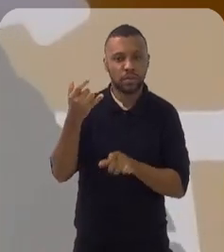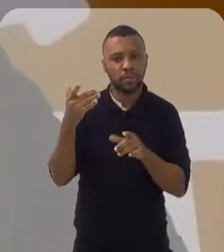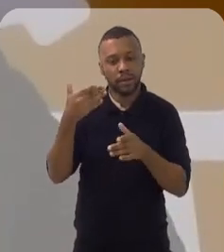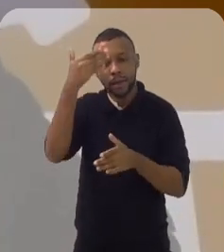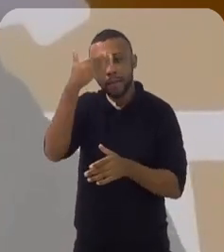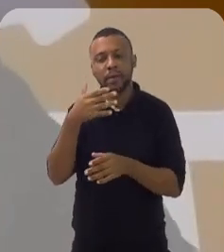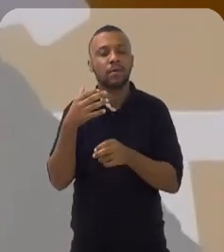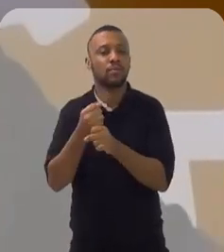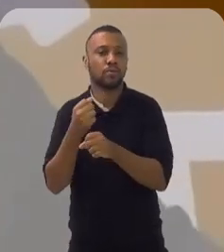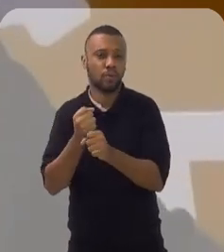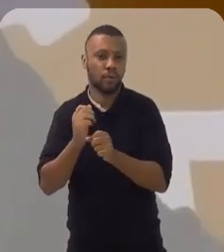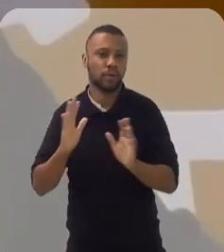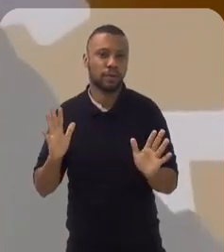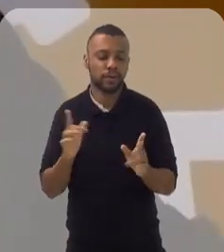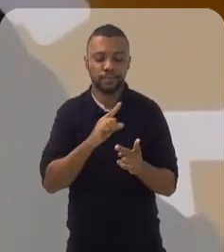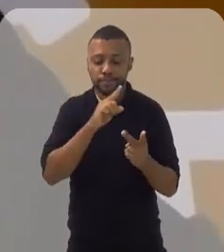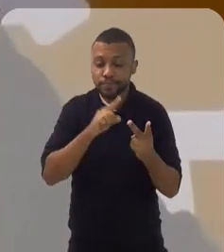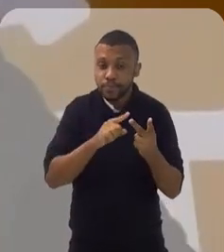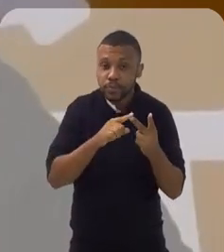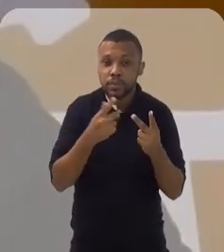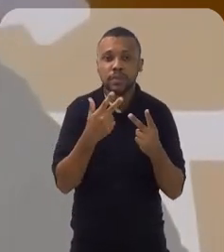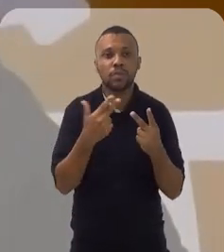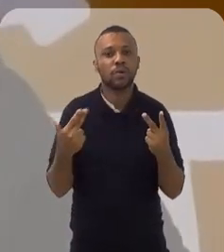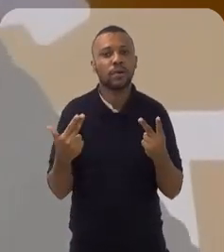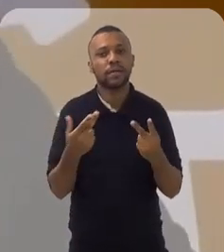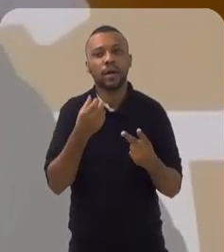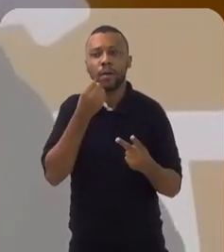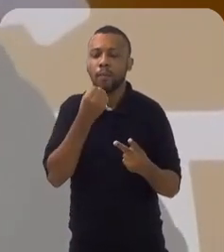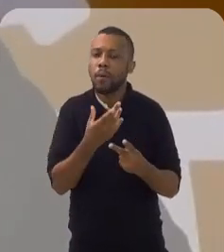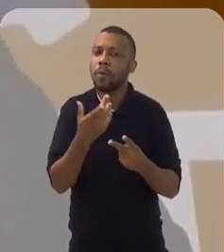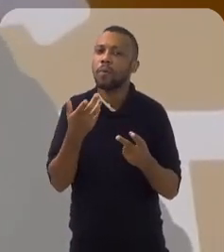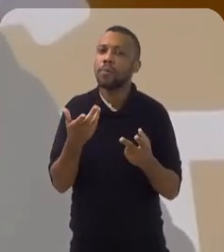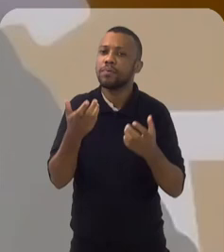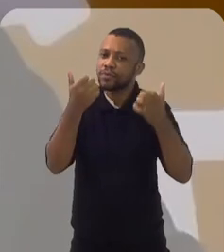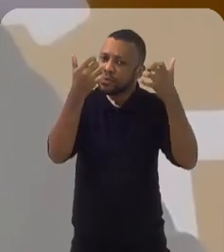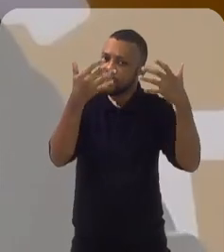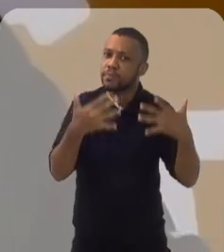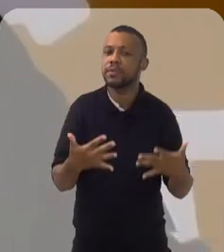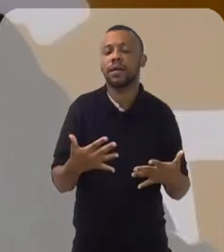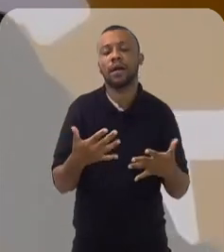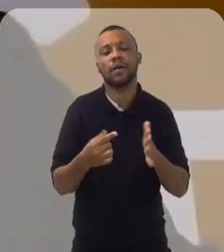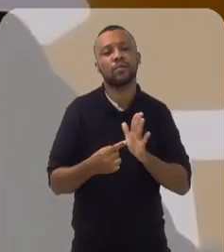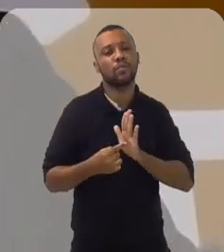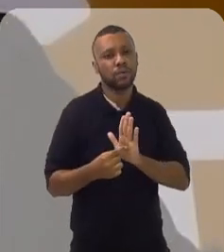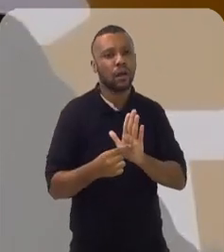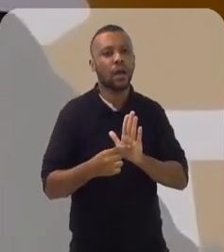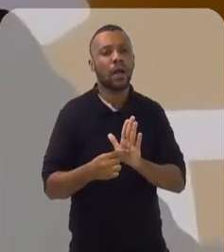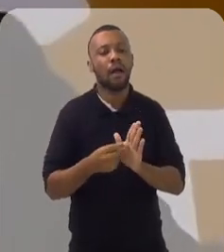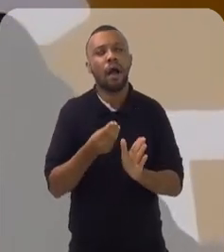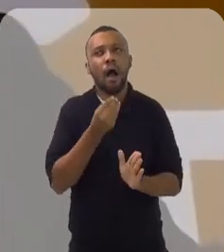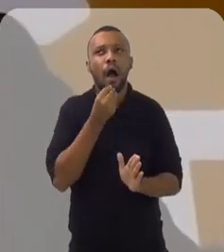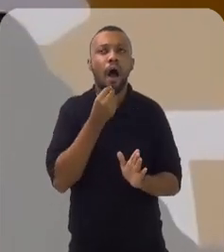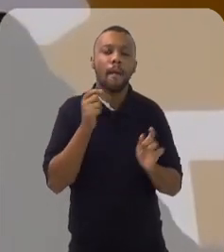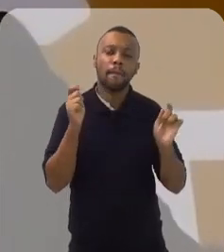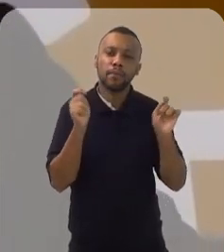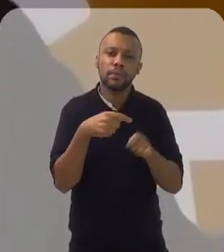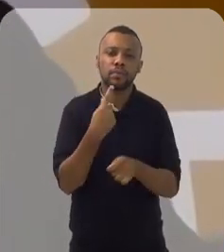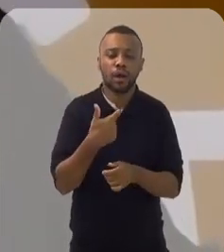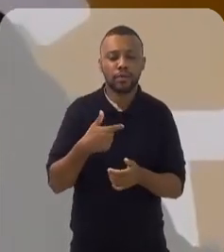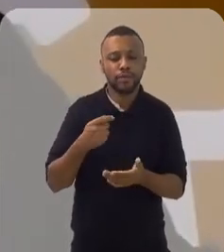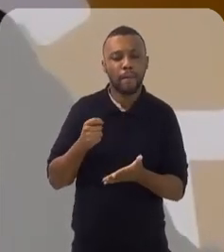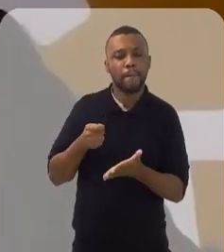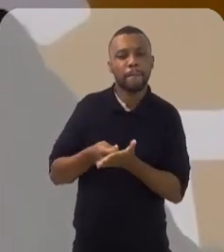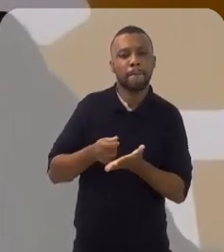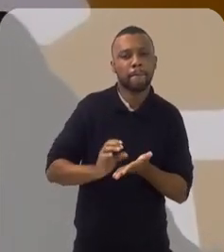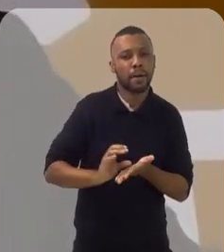contas. O segundo ponto que eu acho que vale a pena destacar também é a possibilidade da gente pagar e